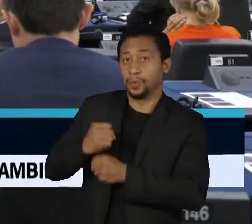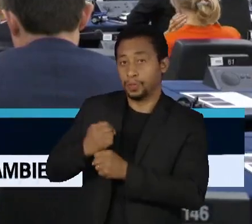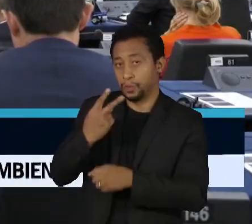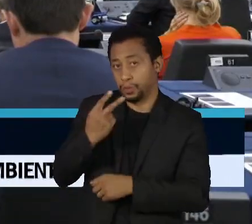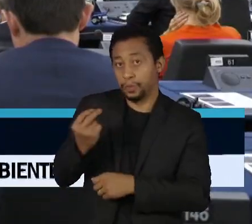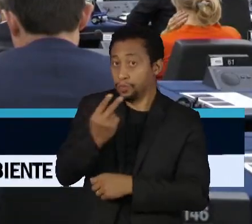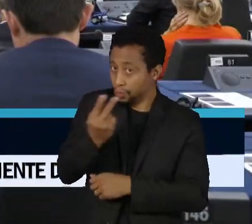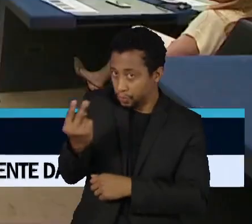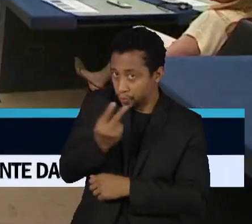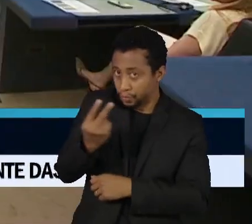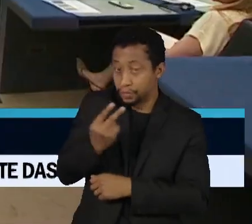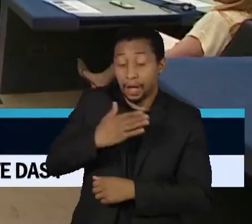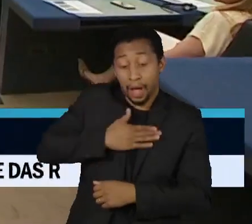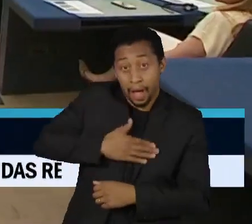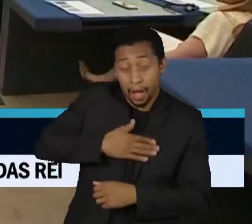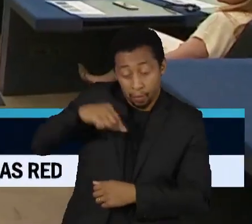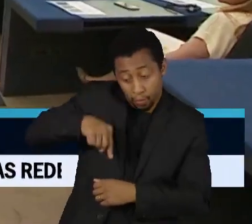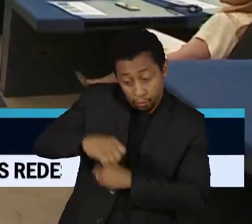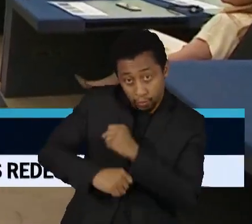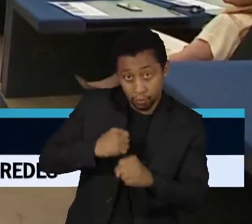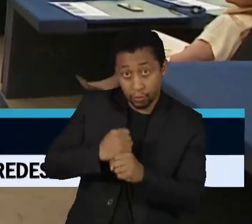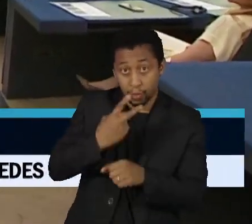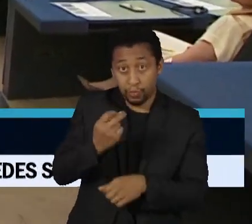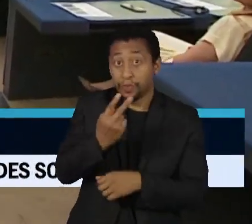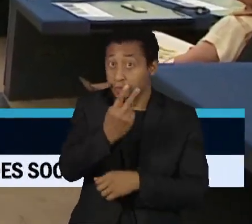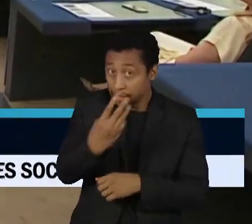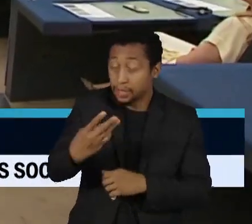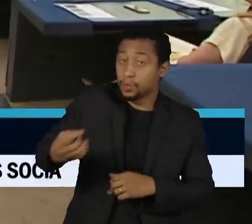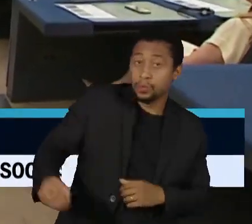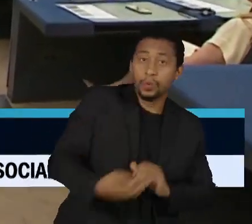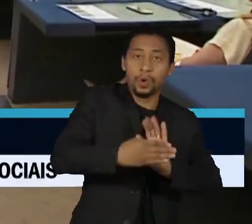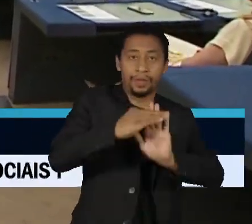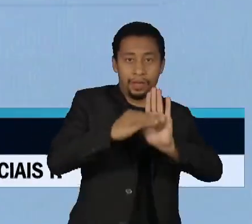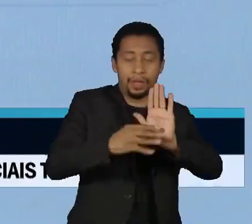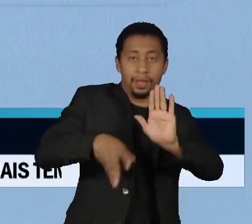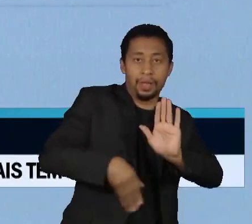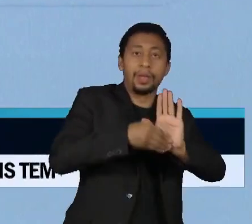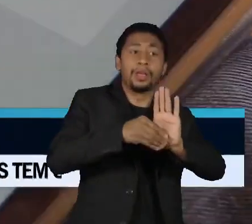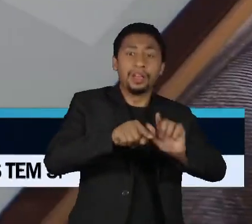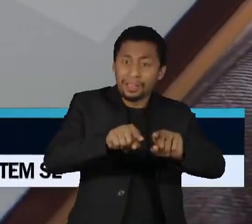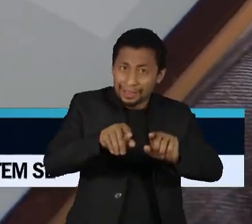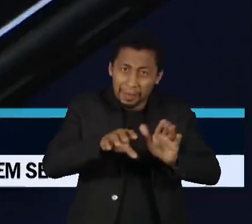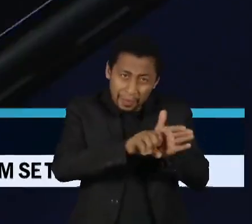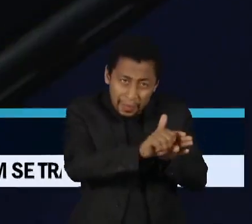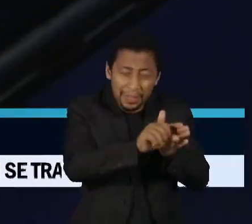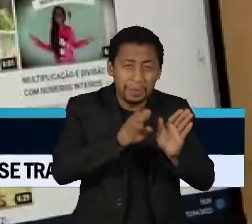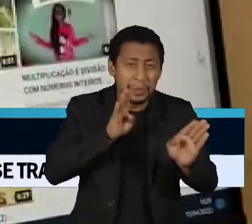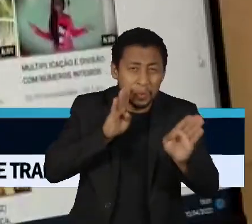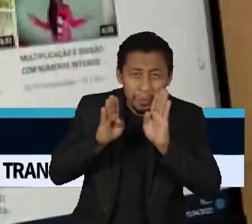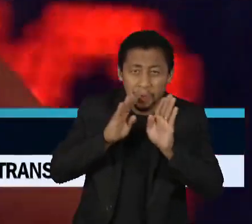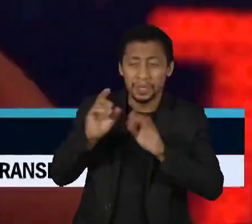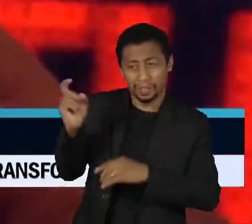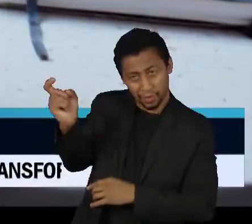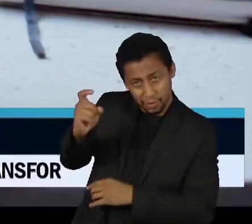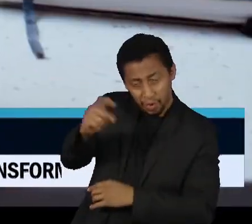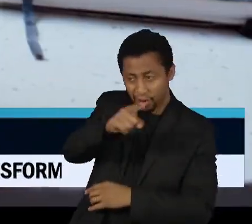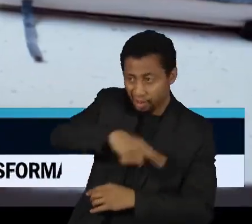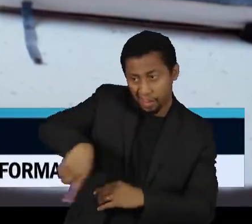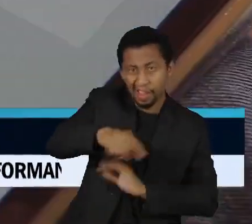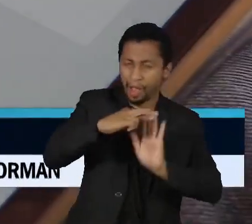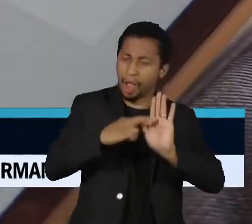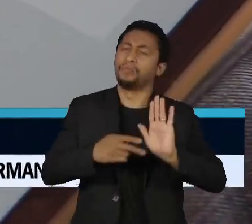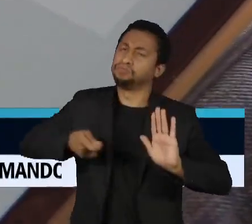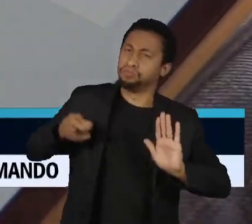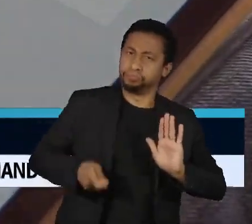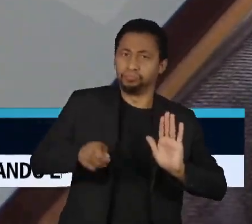A partir de agosto desse ano, vai sujeitar as plataformas com milhões de usuários, como Google, Facebook e TikTok, a regras mais